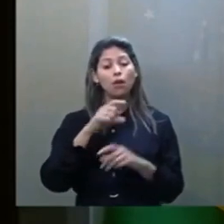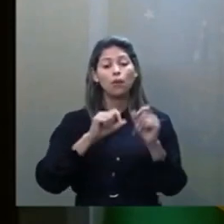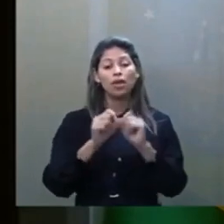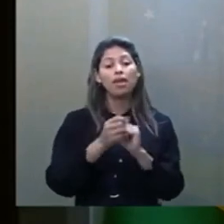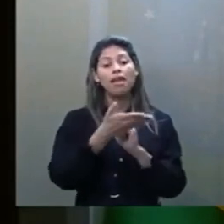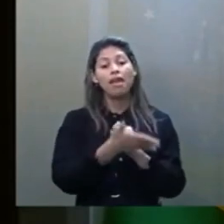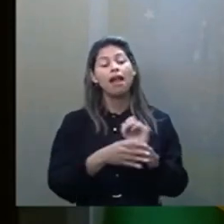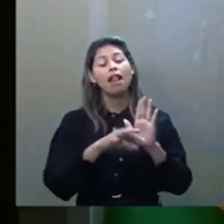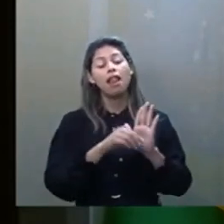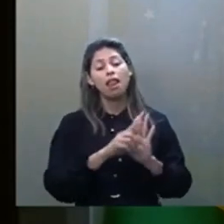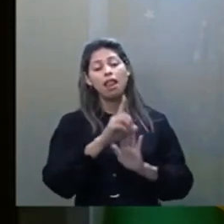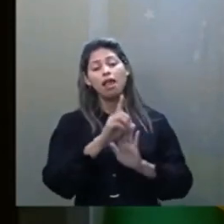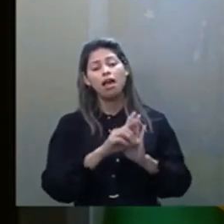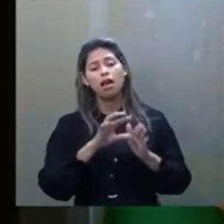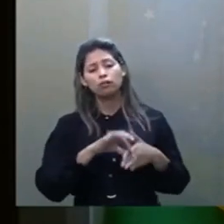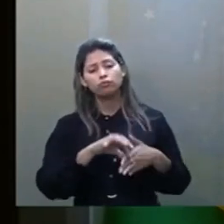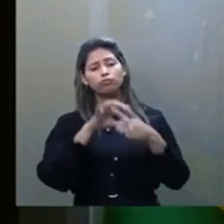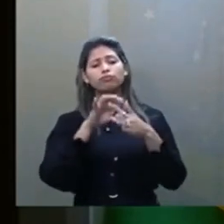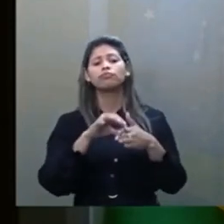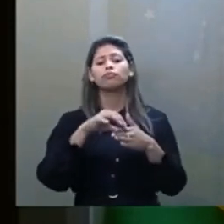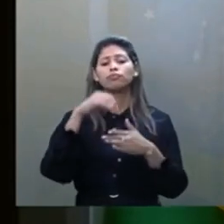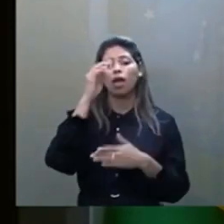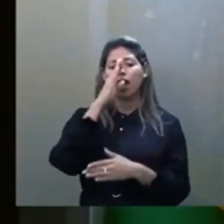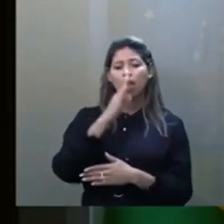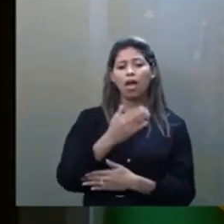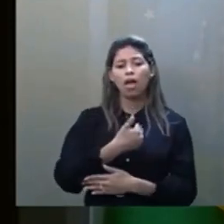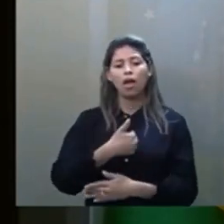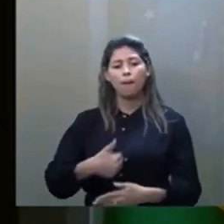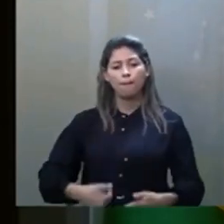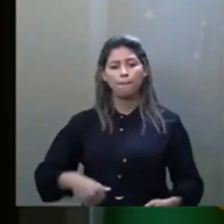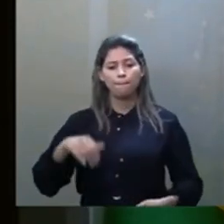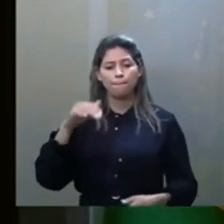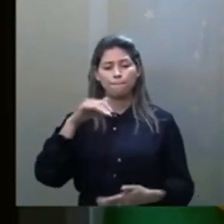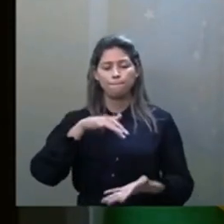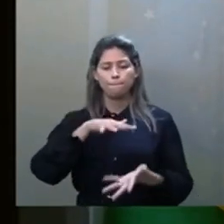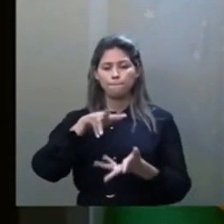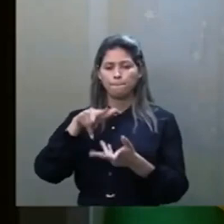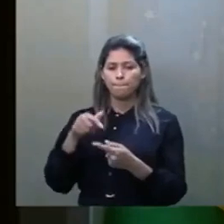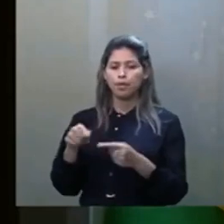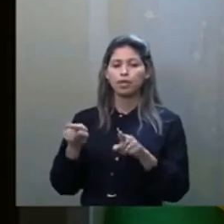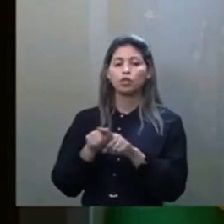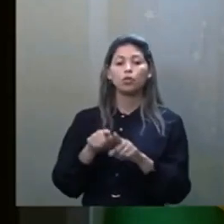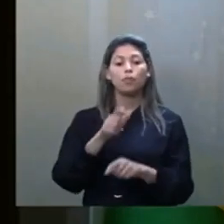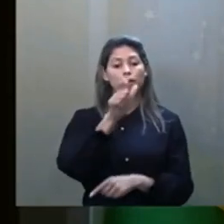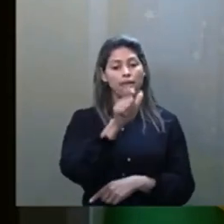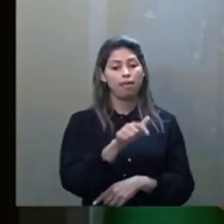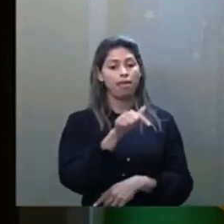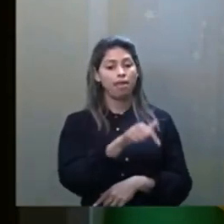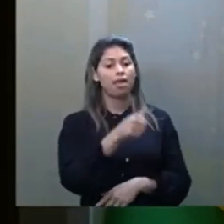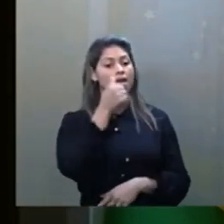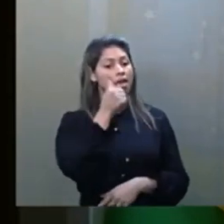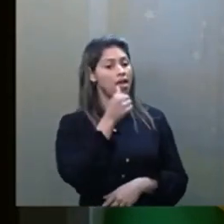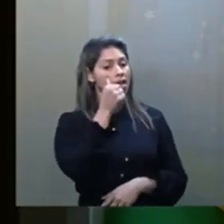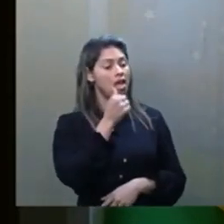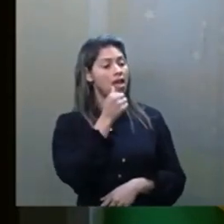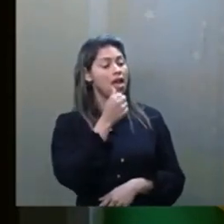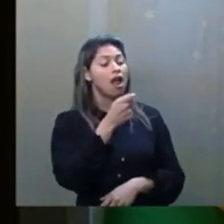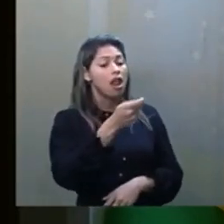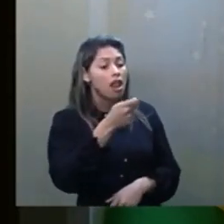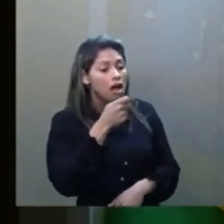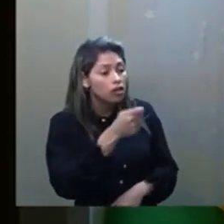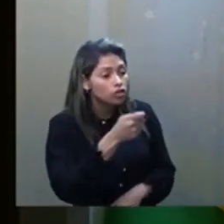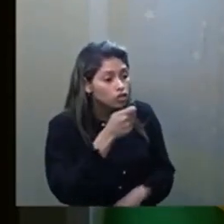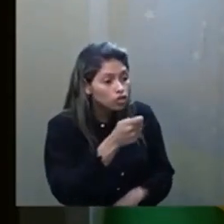e Internacional, hoje no Mundo Maior. Ela, numa entrevista ao Diário do Nordeste, em